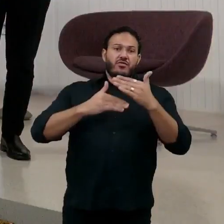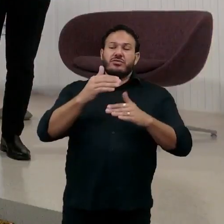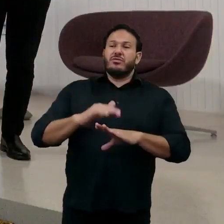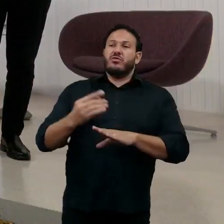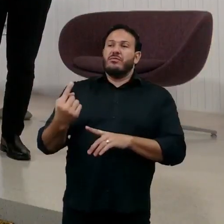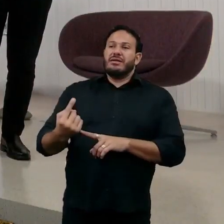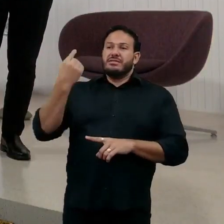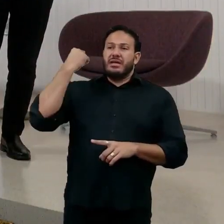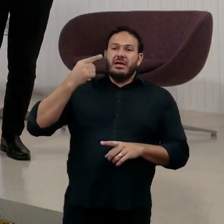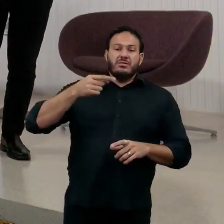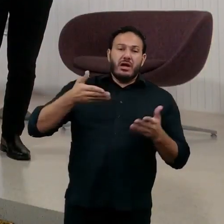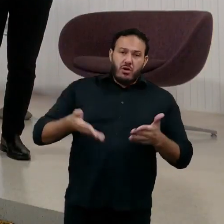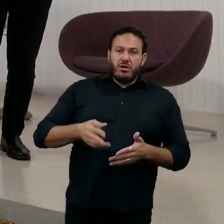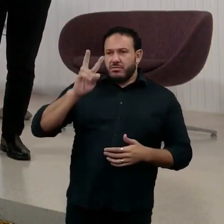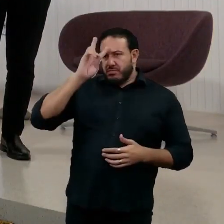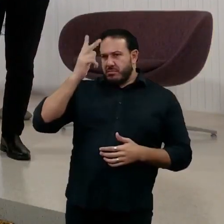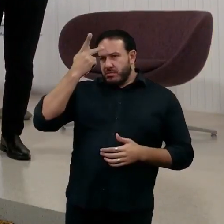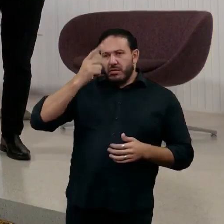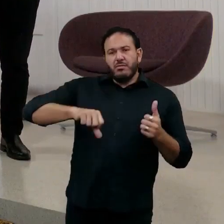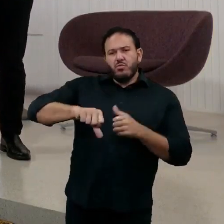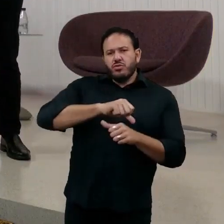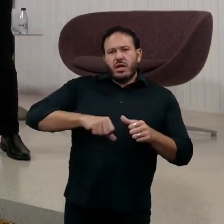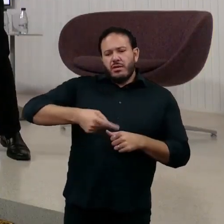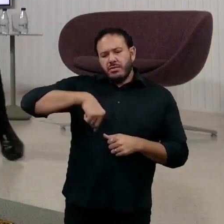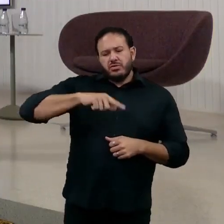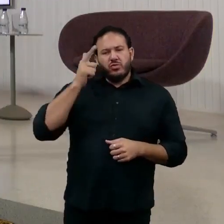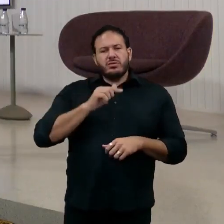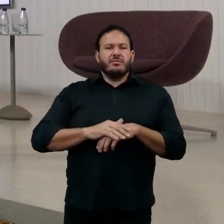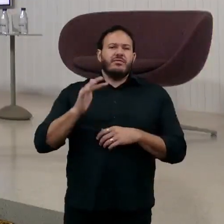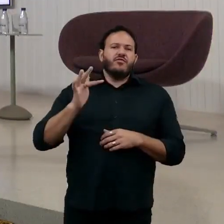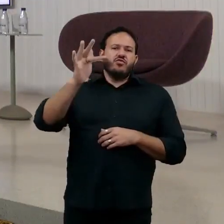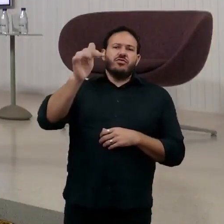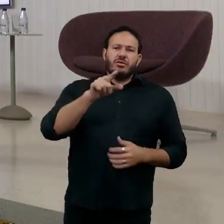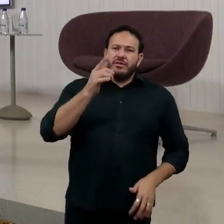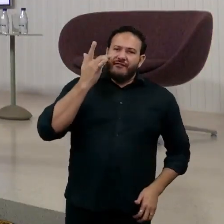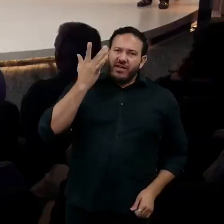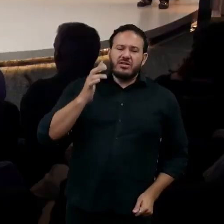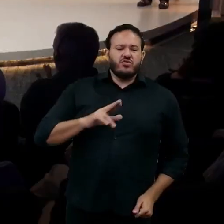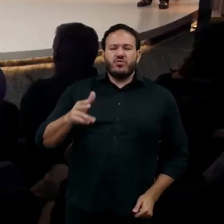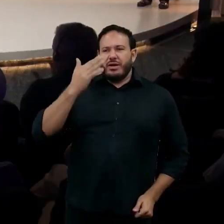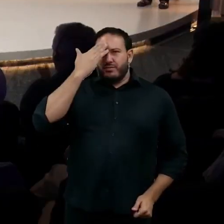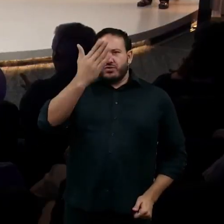nosso cérebro para que funcione no futuro e isso não é fácil esse é o desafio muito obrigado